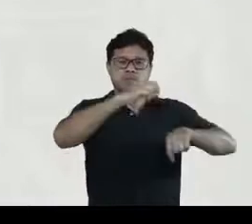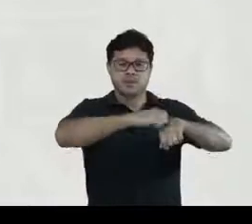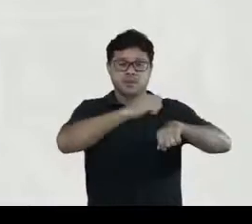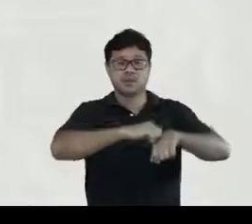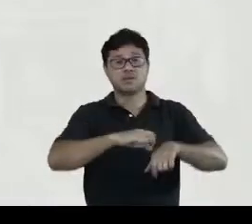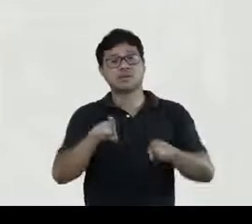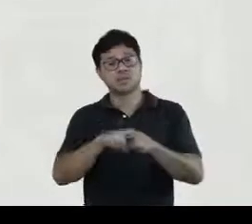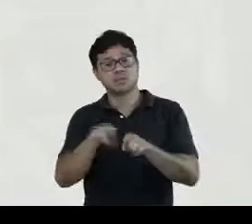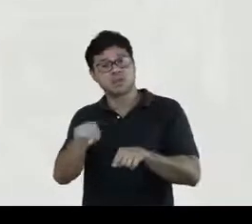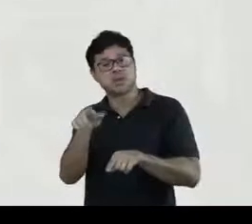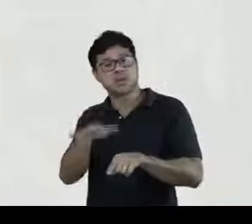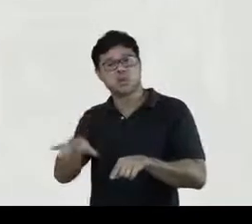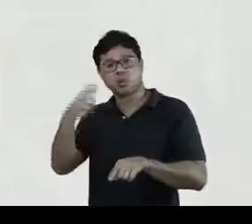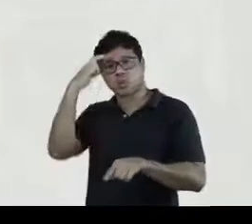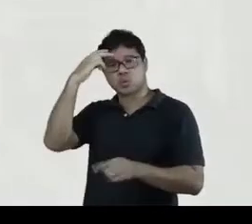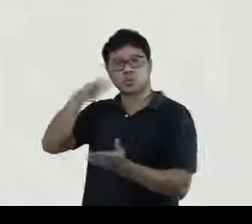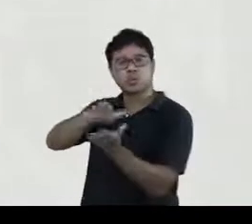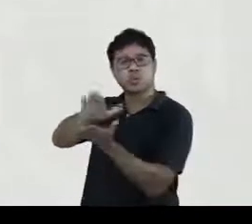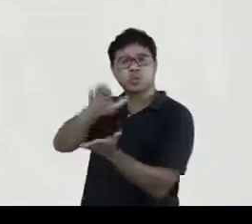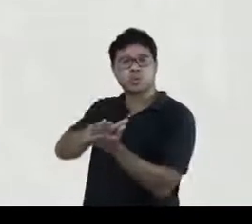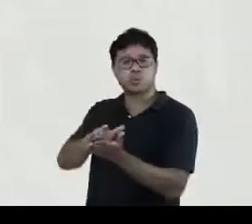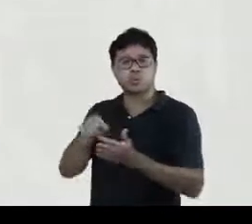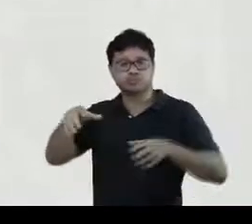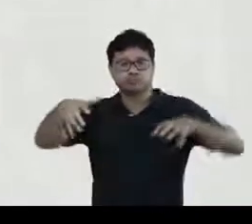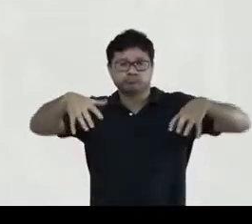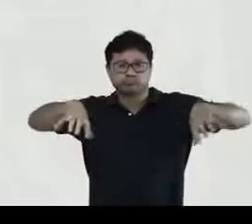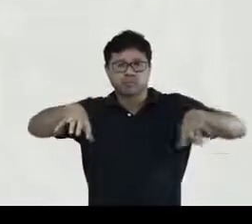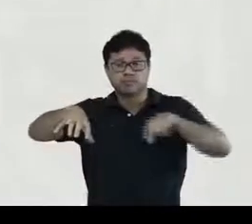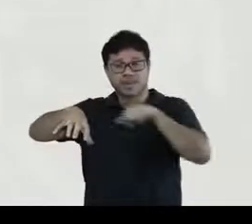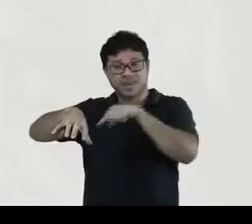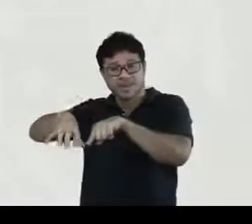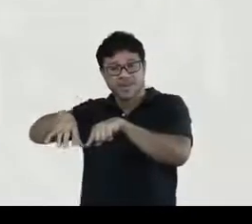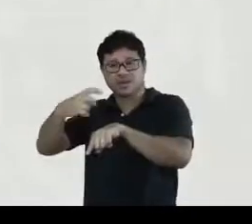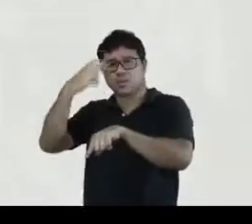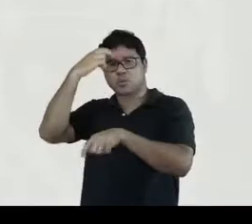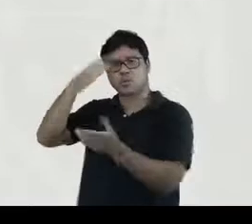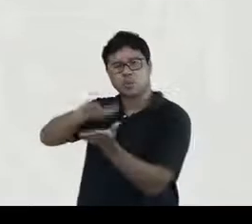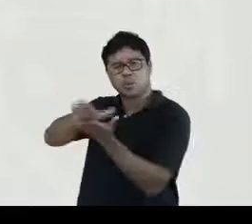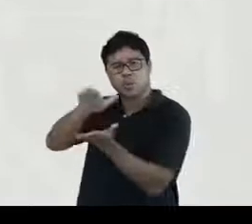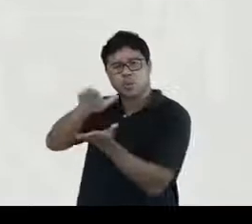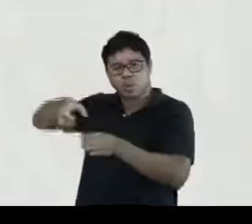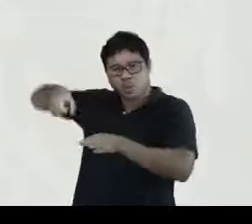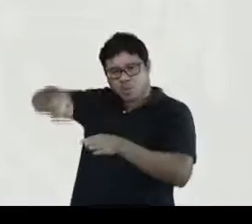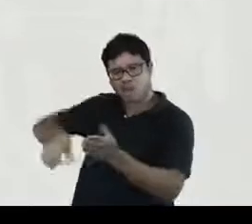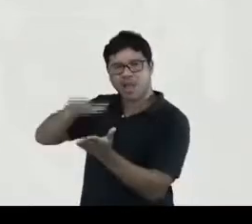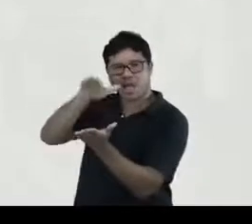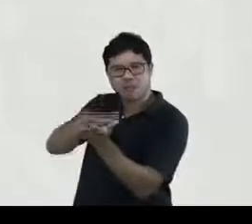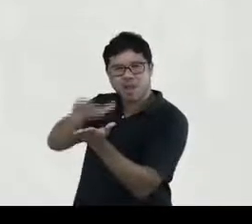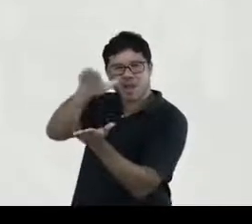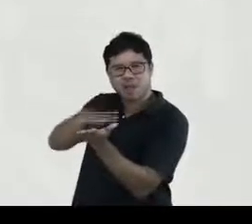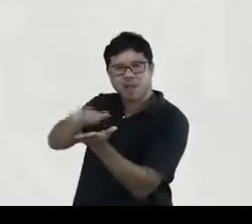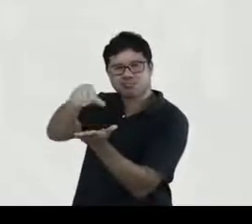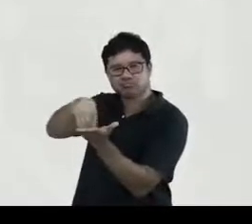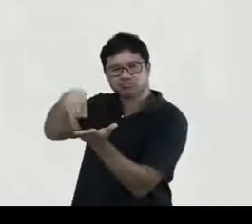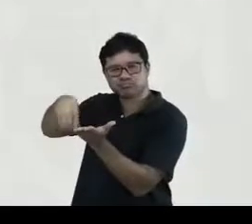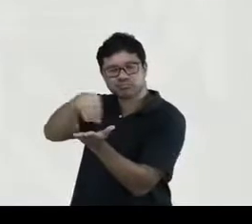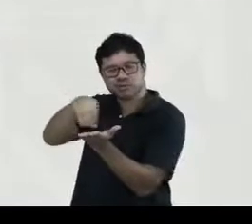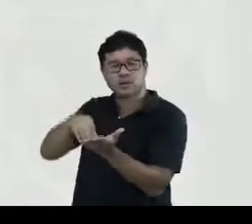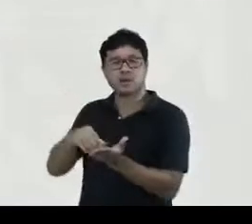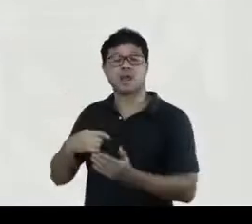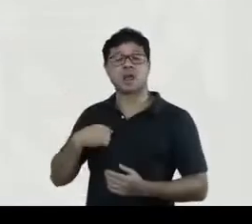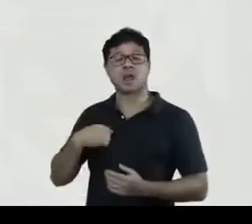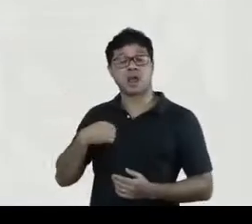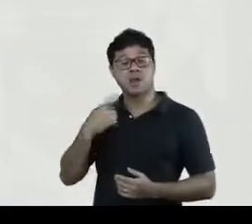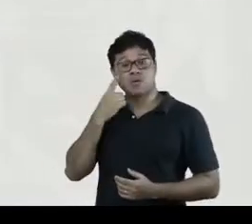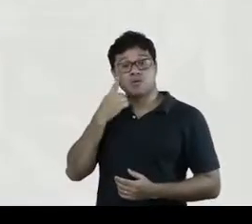própria cultura impressa e pensar a cultura impressa, e aí eu me aposto em Roger Chartier,